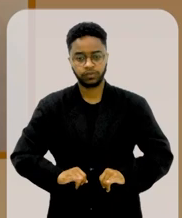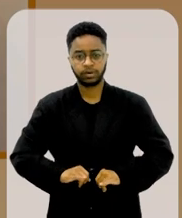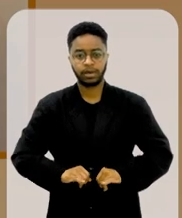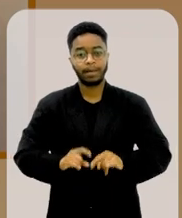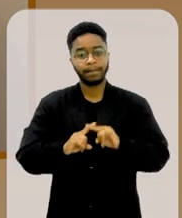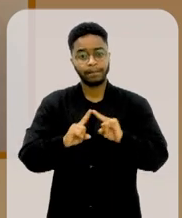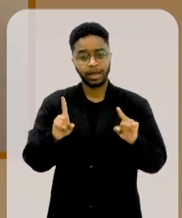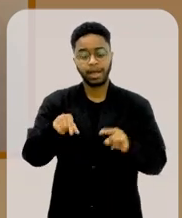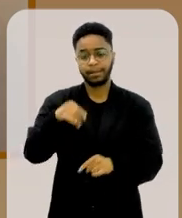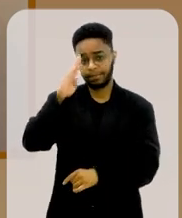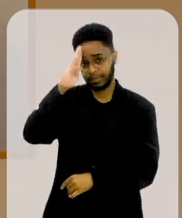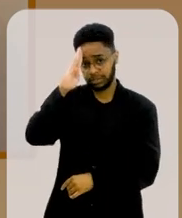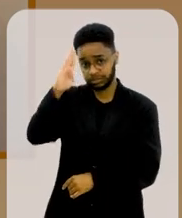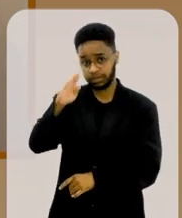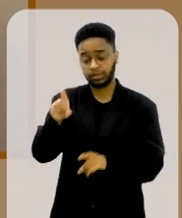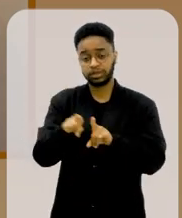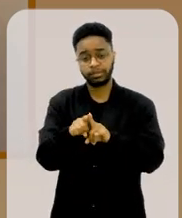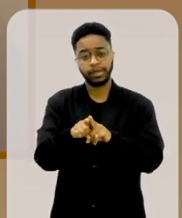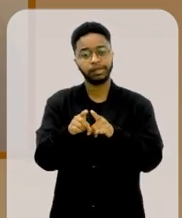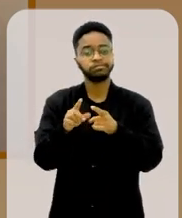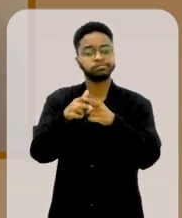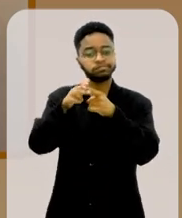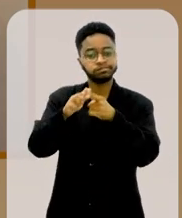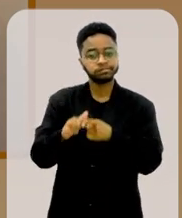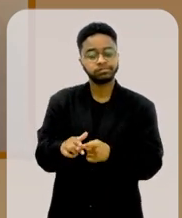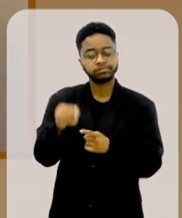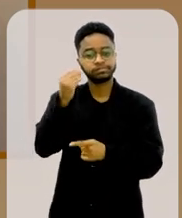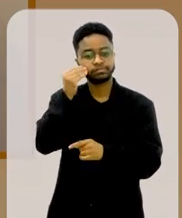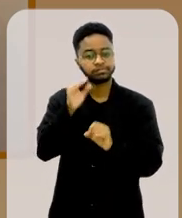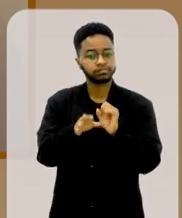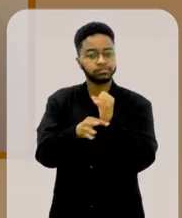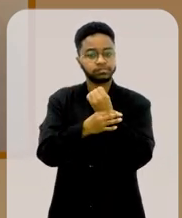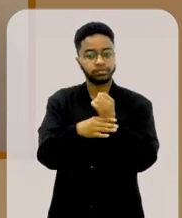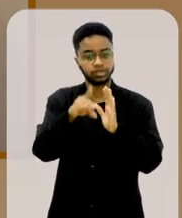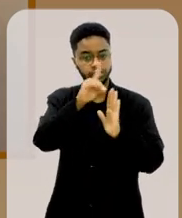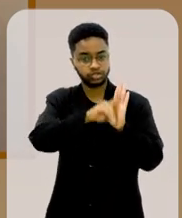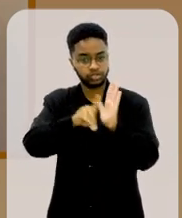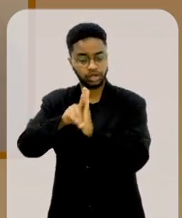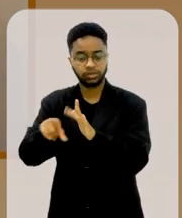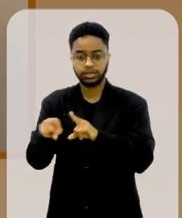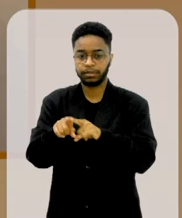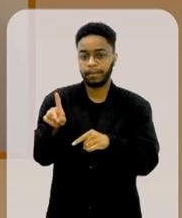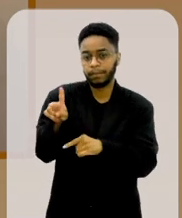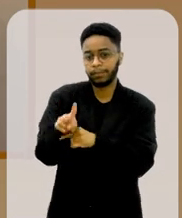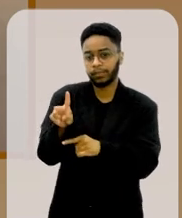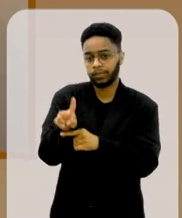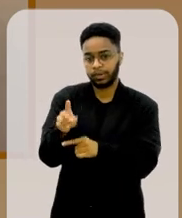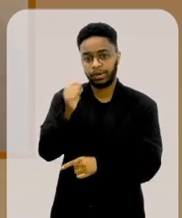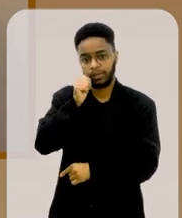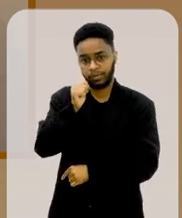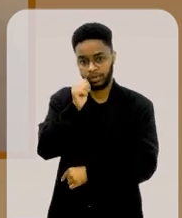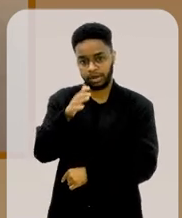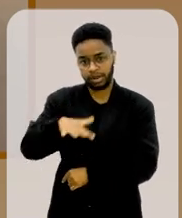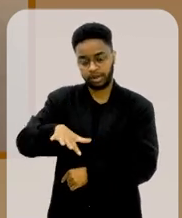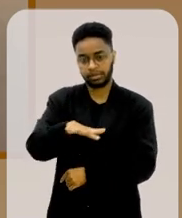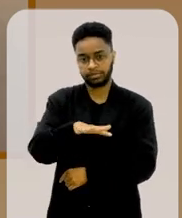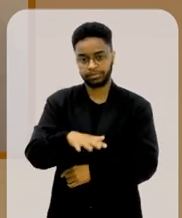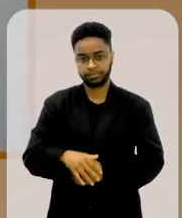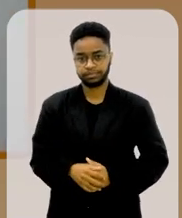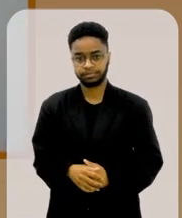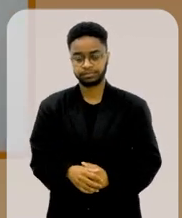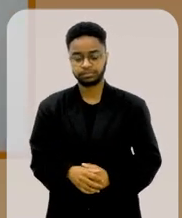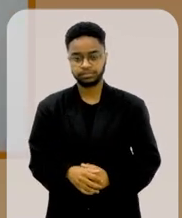que é essencial e que vem sendo aprimorada para garantir cada vez mais direitos e proteção para nós mulheres?